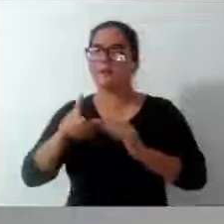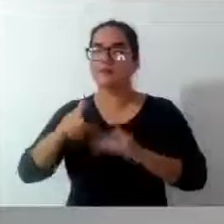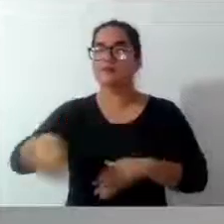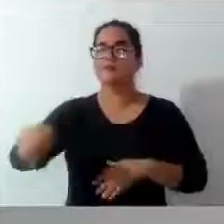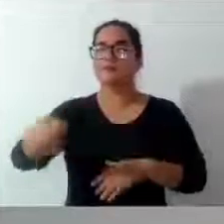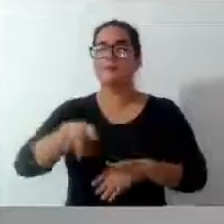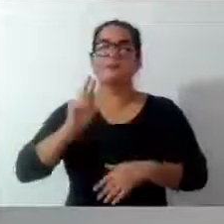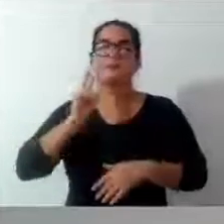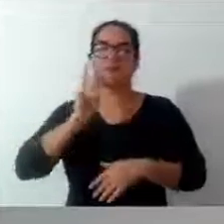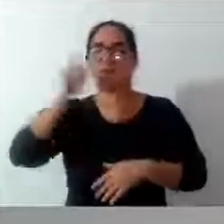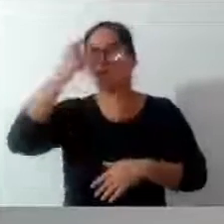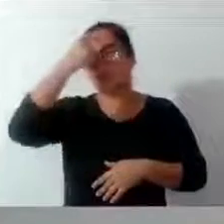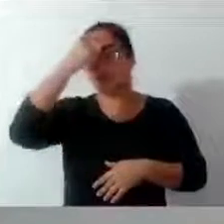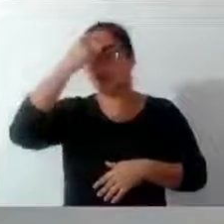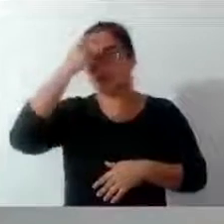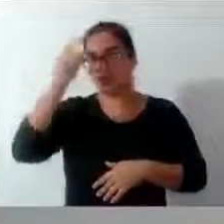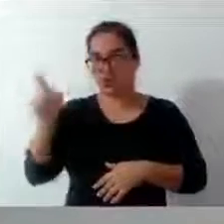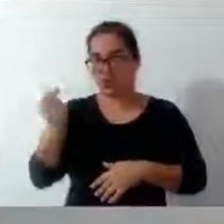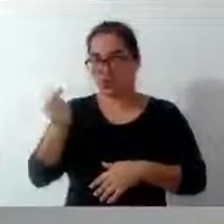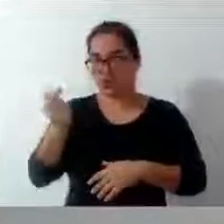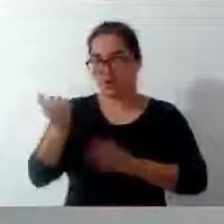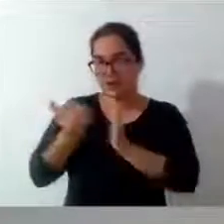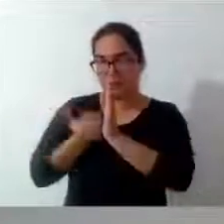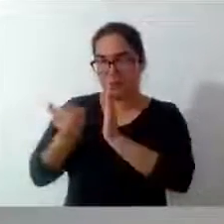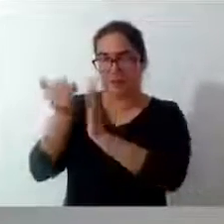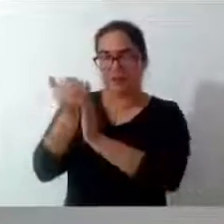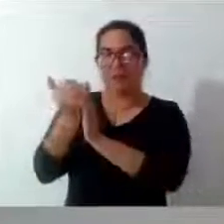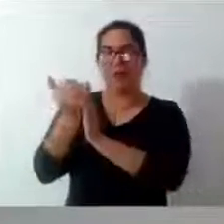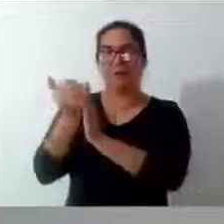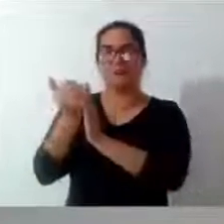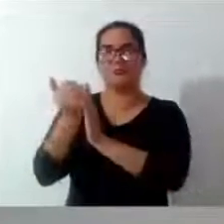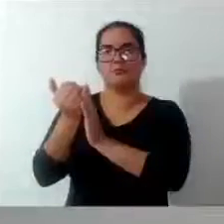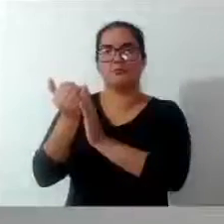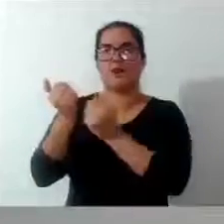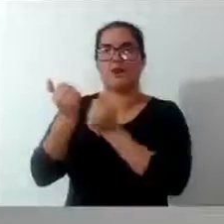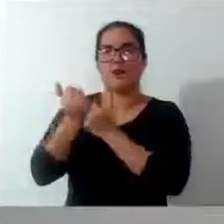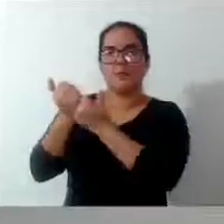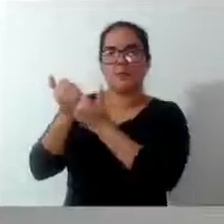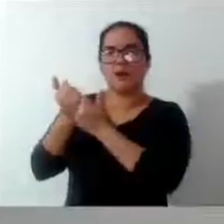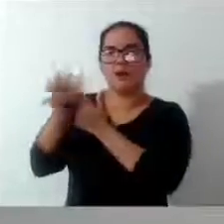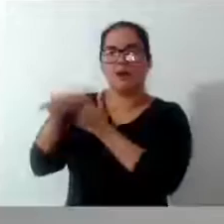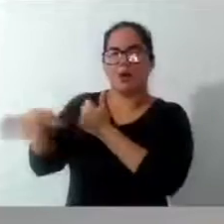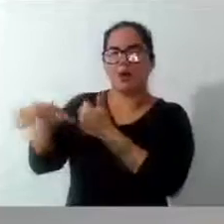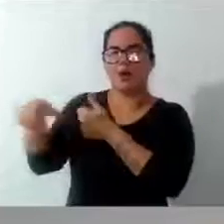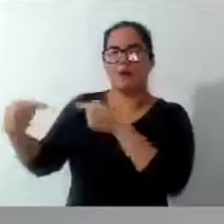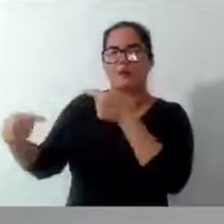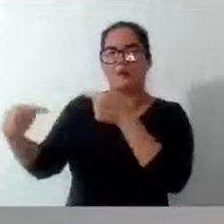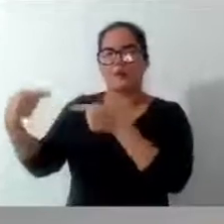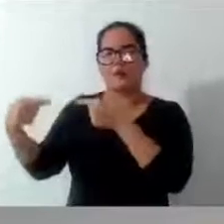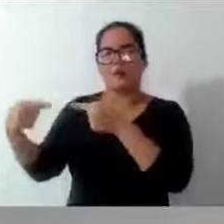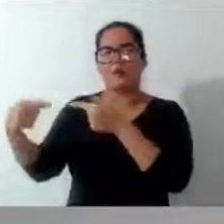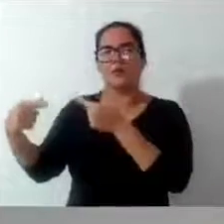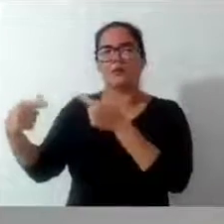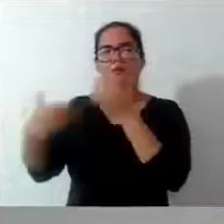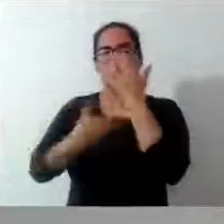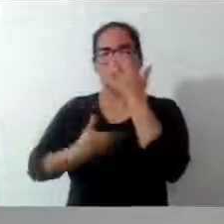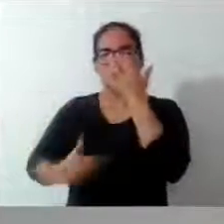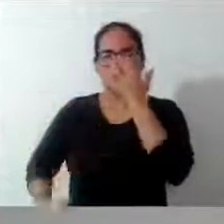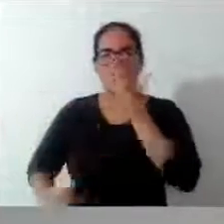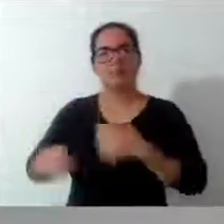esse dinheiro que ele quer aumentar aqui para padrinhar apoiadores políticos, ele consegue